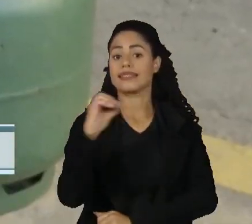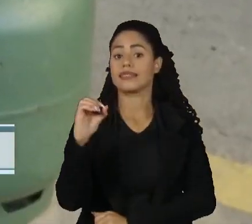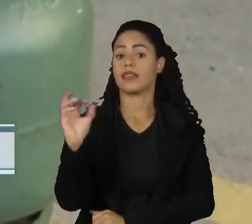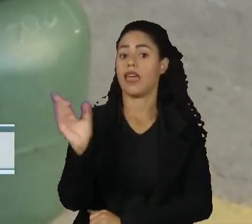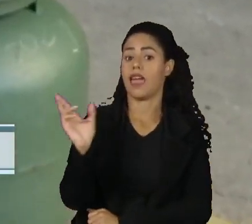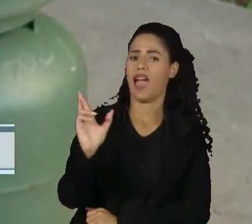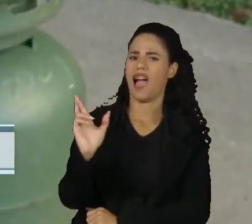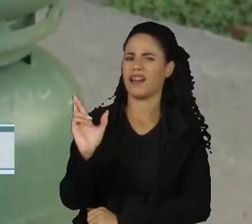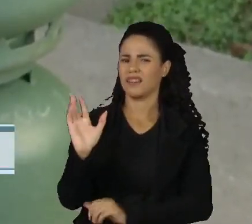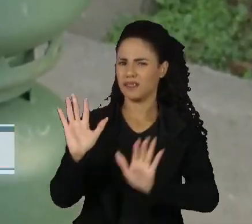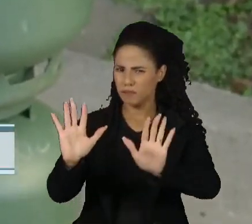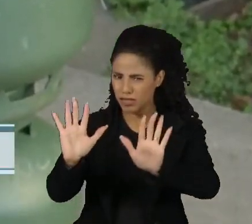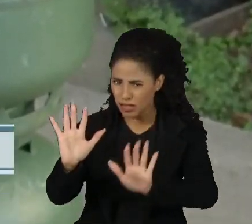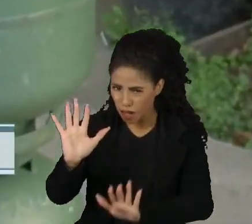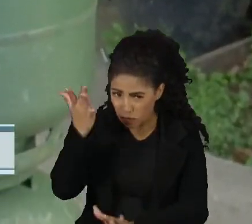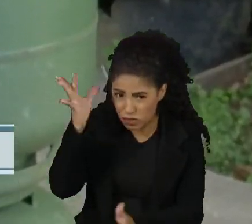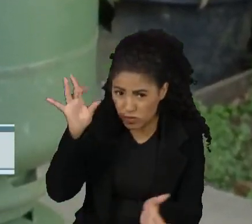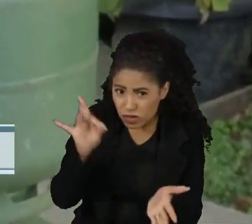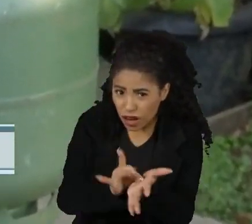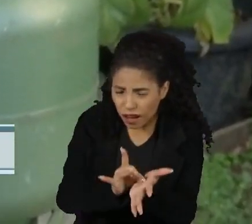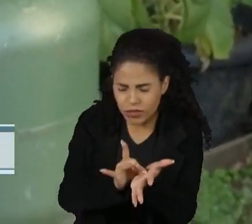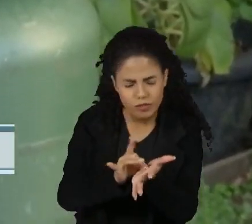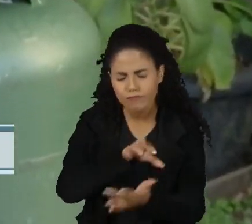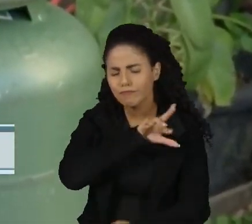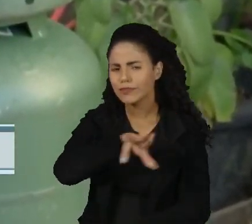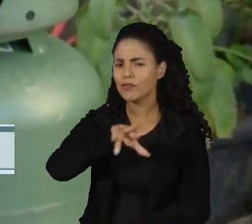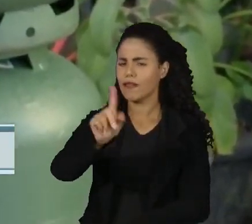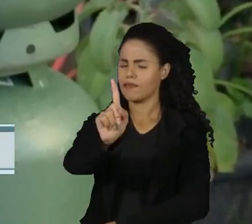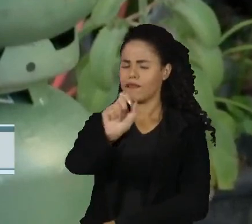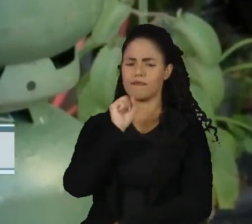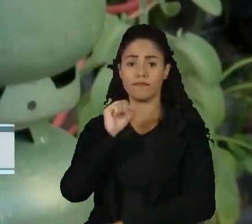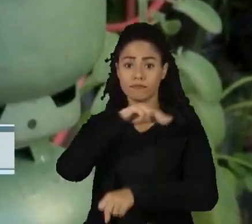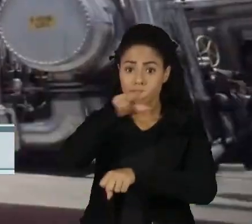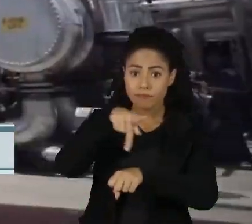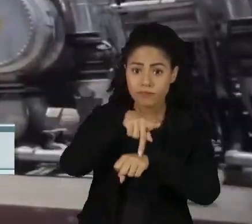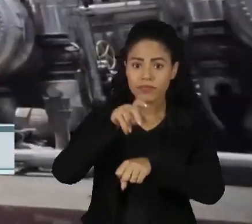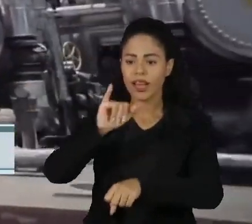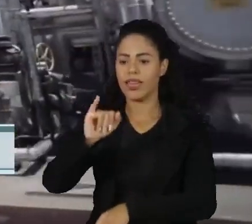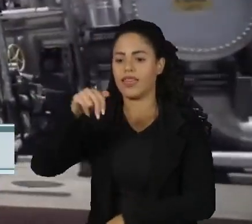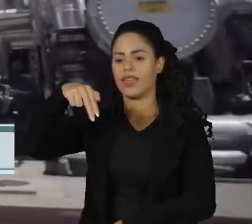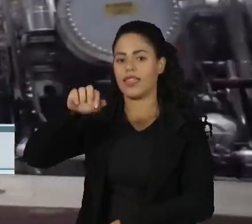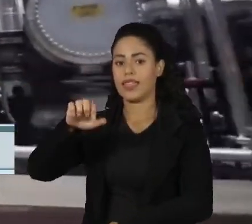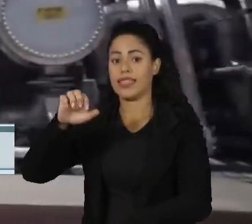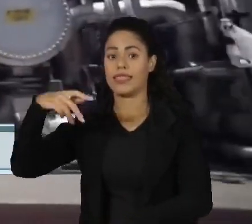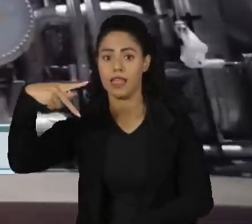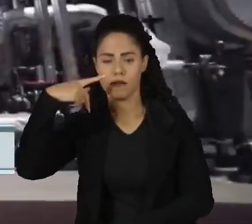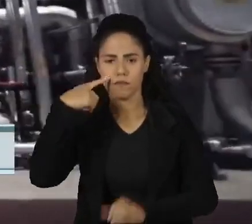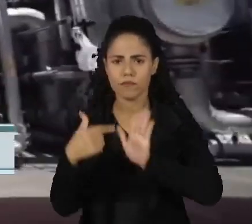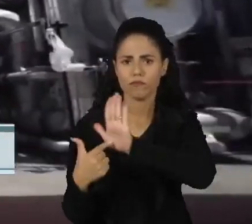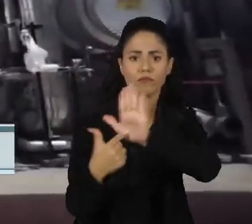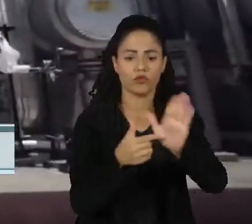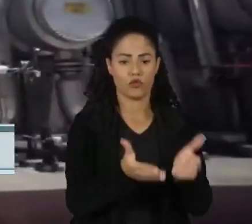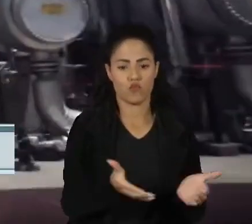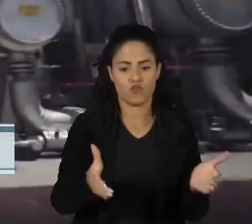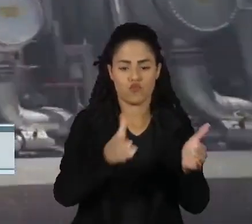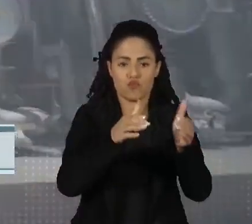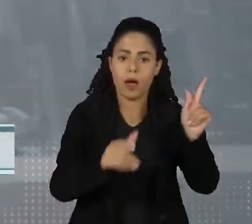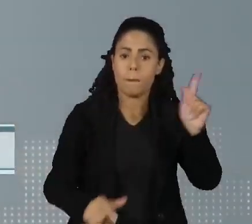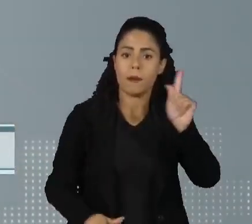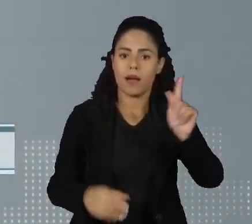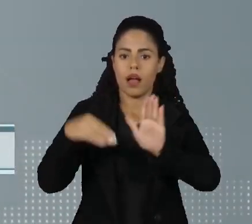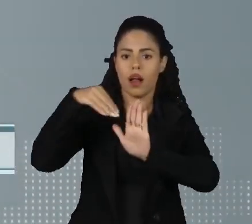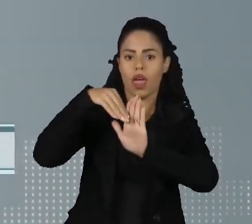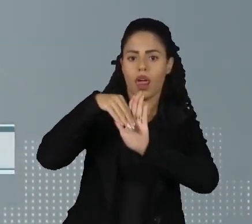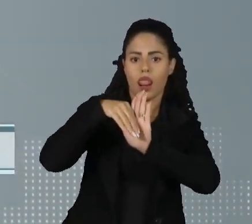Mas não foi o que aconteceu na maior parte do país. Segundo o Inep, nas refinarias o valor do gás caiu no mês